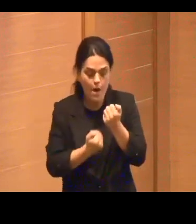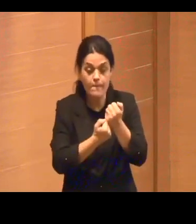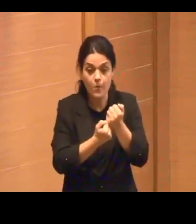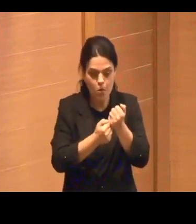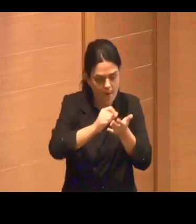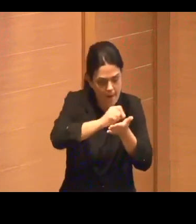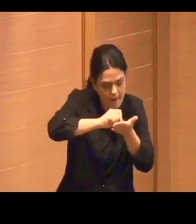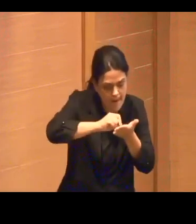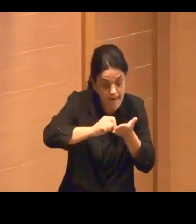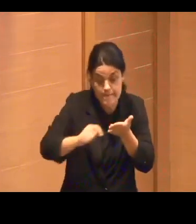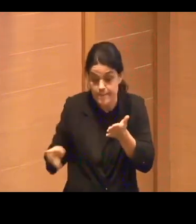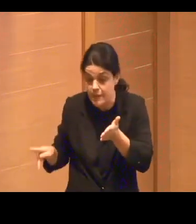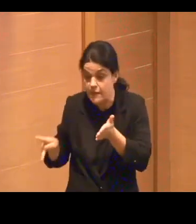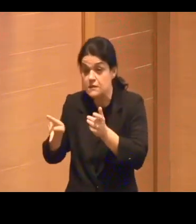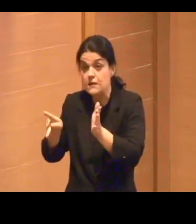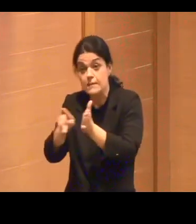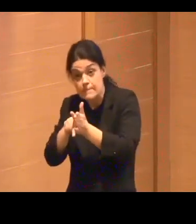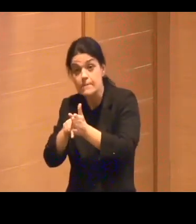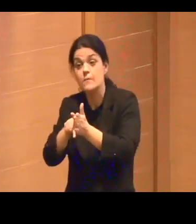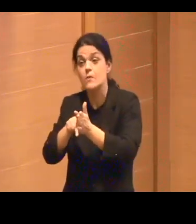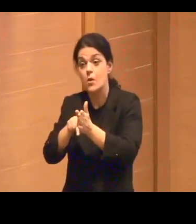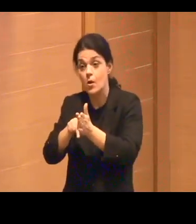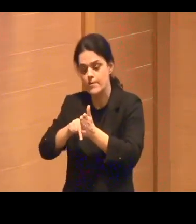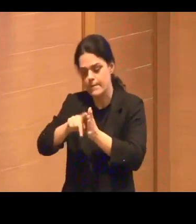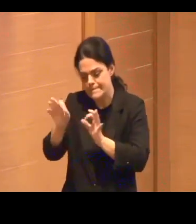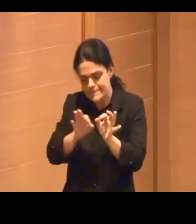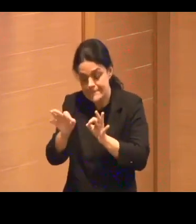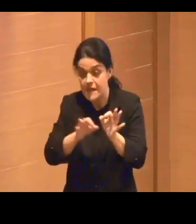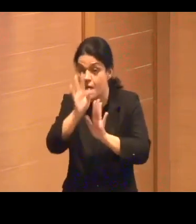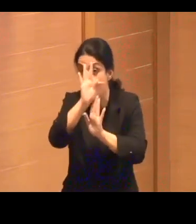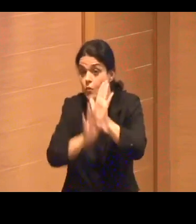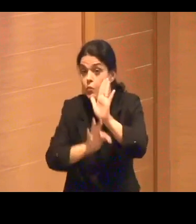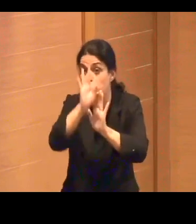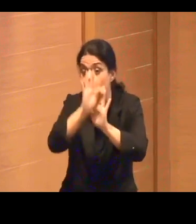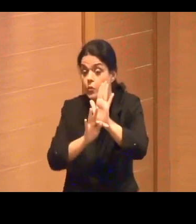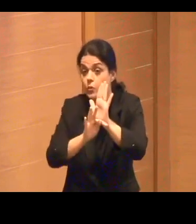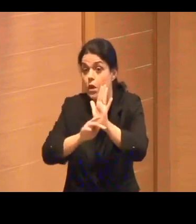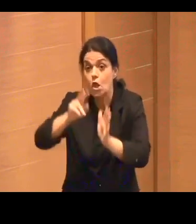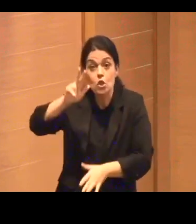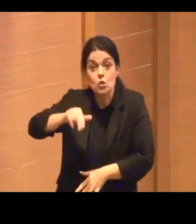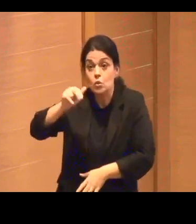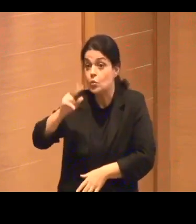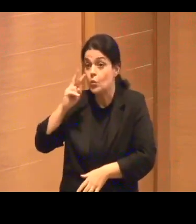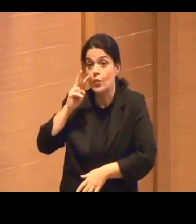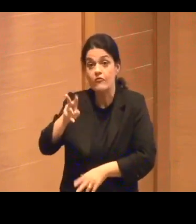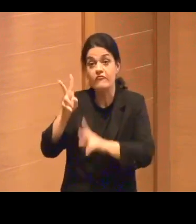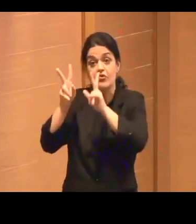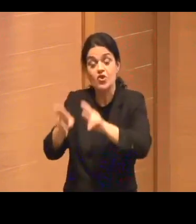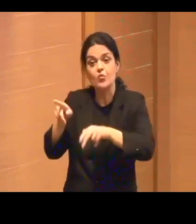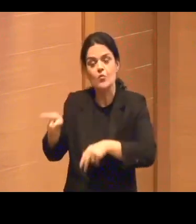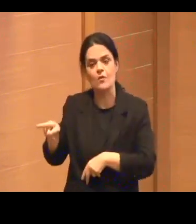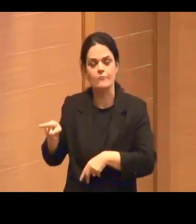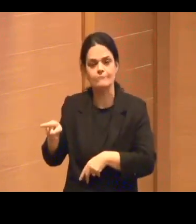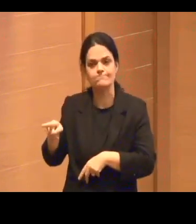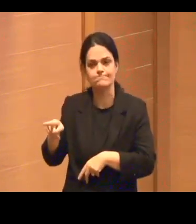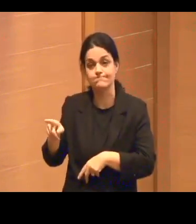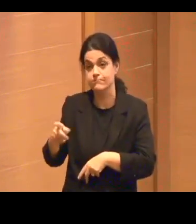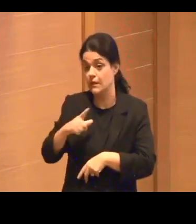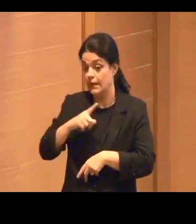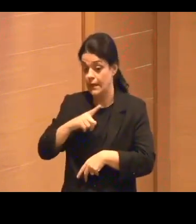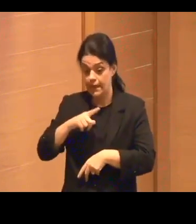se torna um próprio autor. Ele produz os textos. Nunca tínhamos visto isso. Ele é um agente intelectual